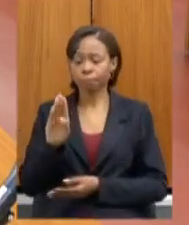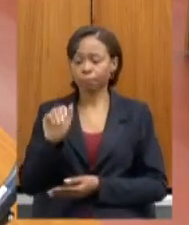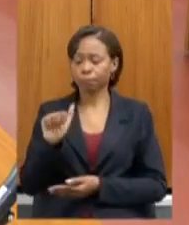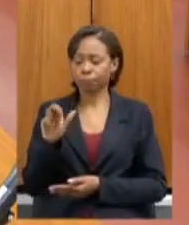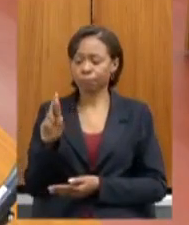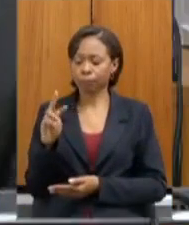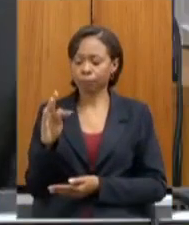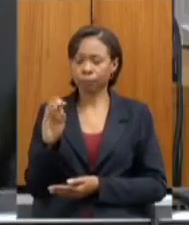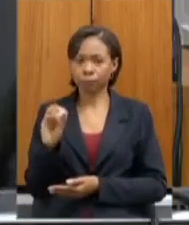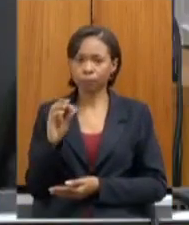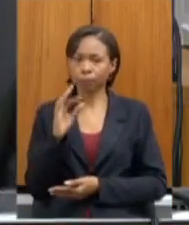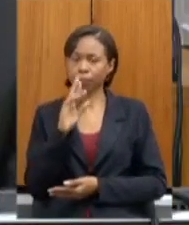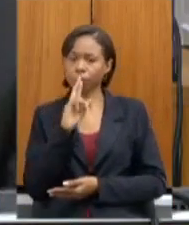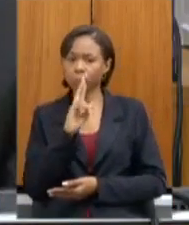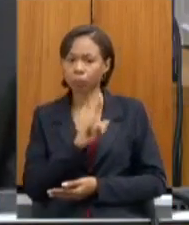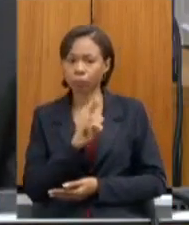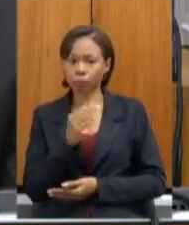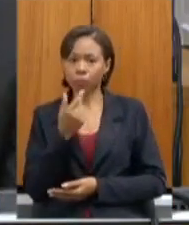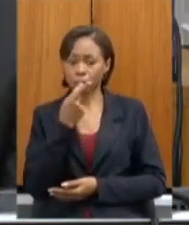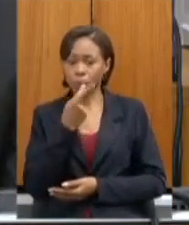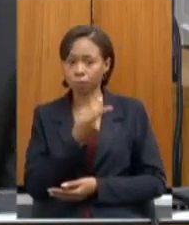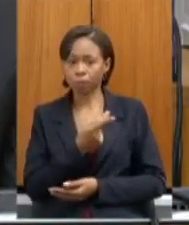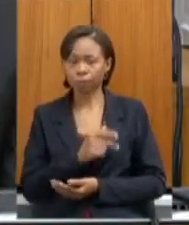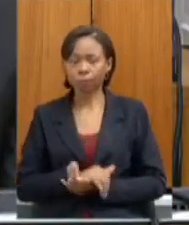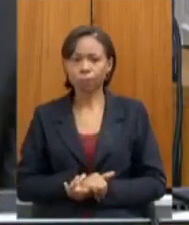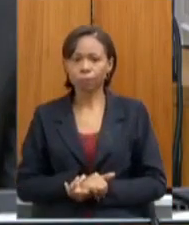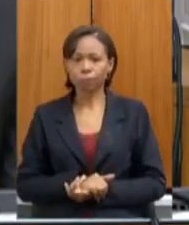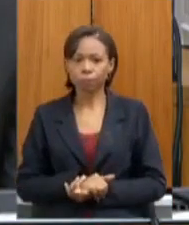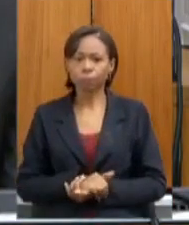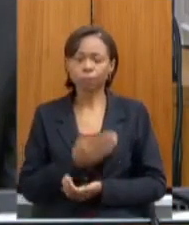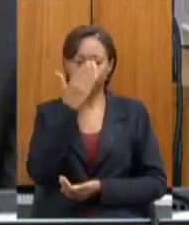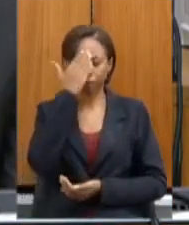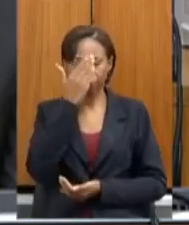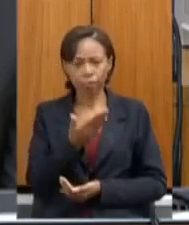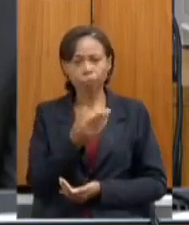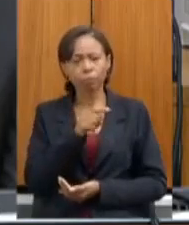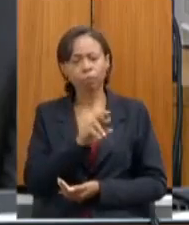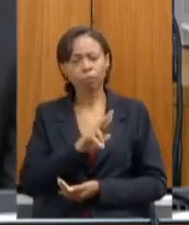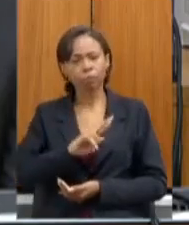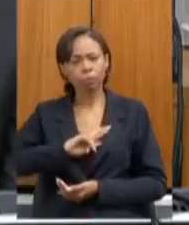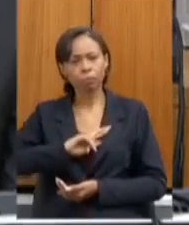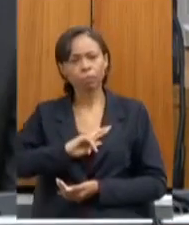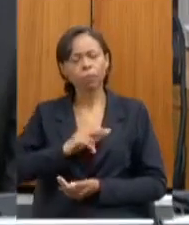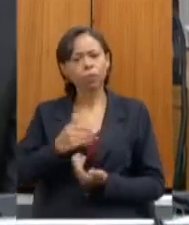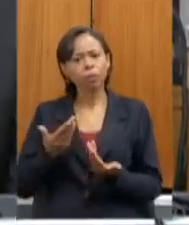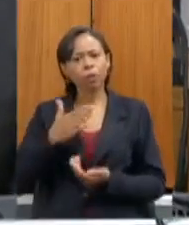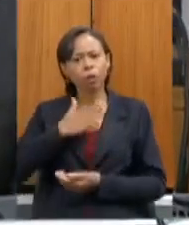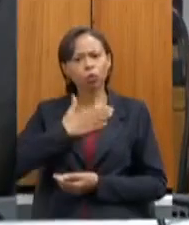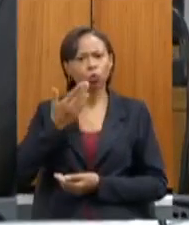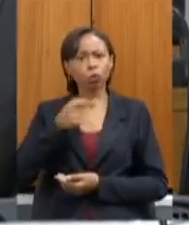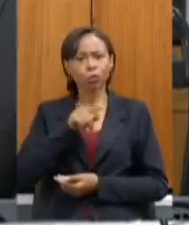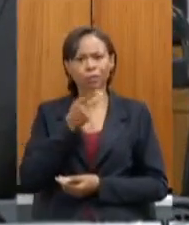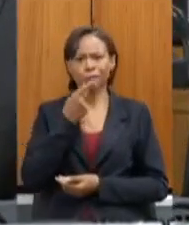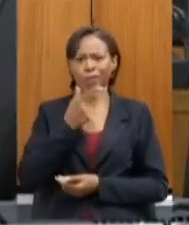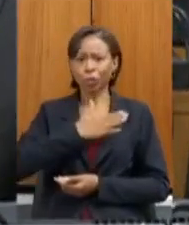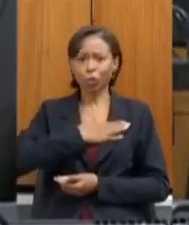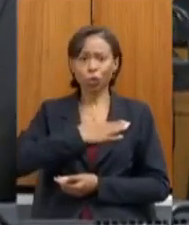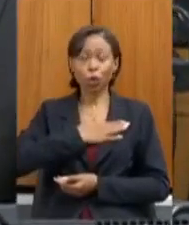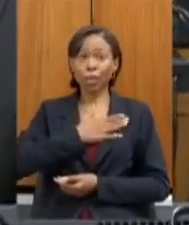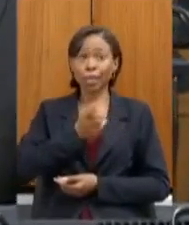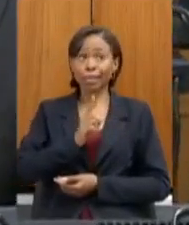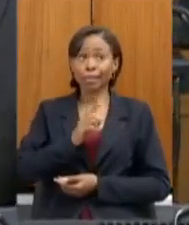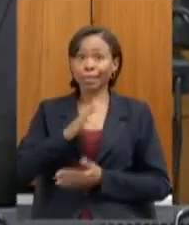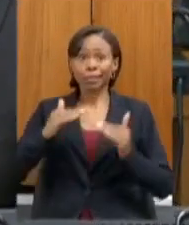obrigado pelas respostas secretária me assusta até falar que você não concorda com o memorando que